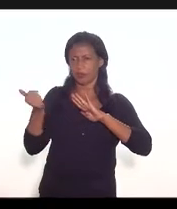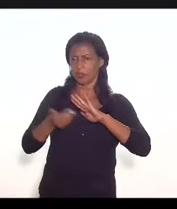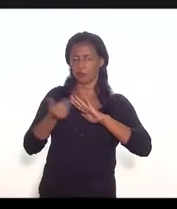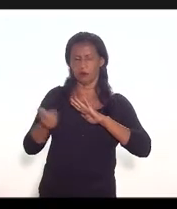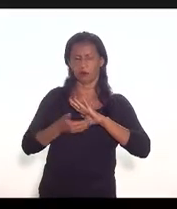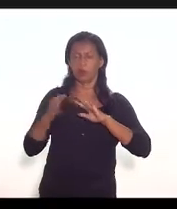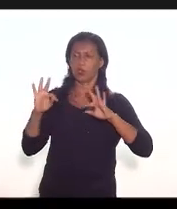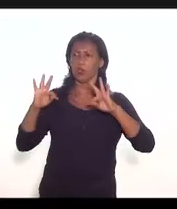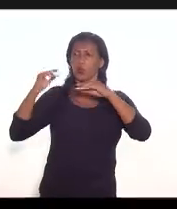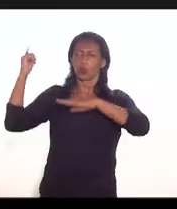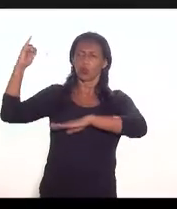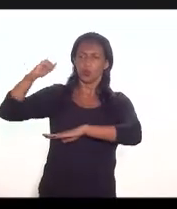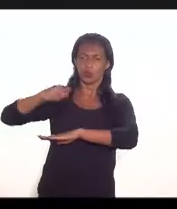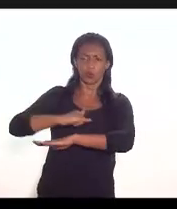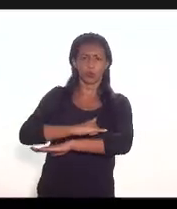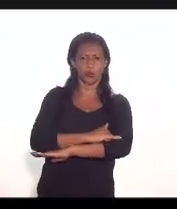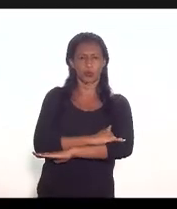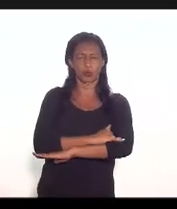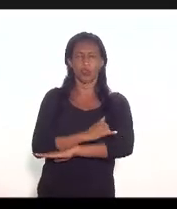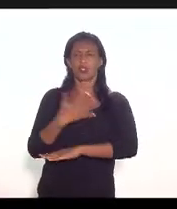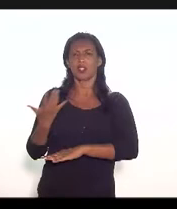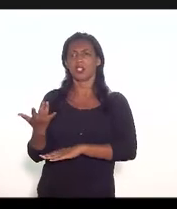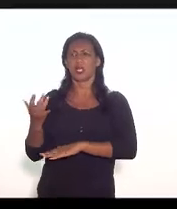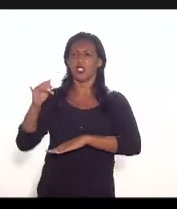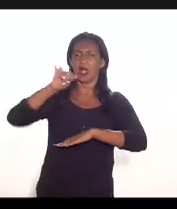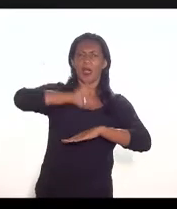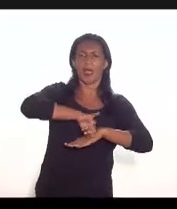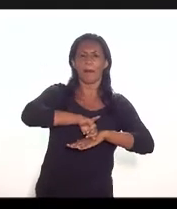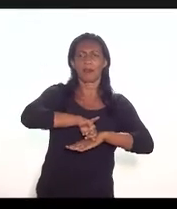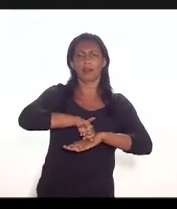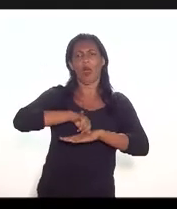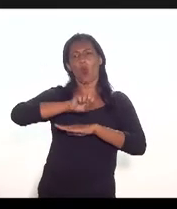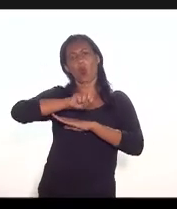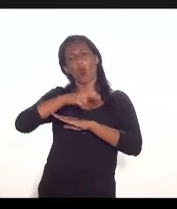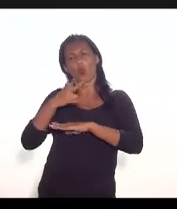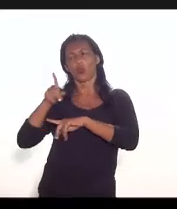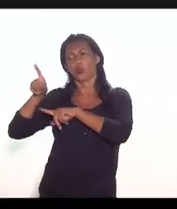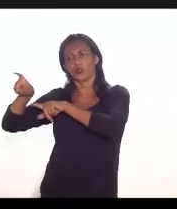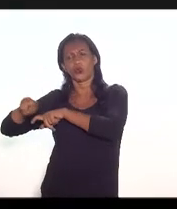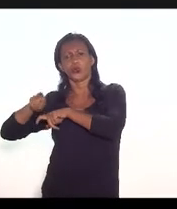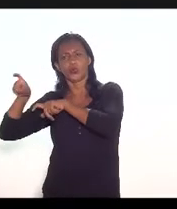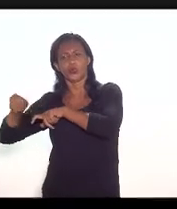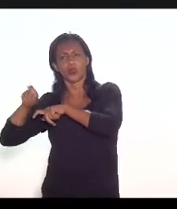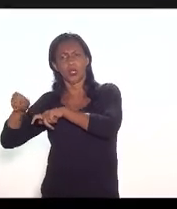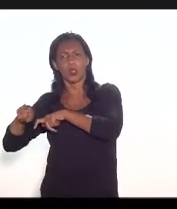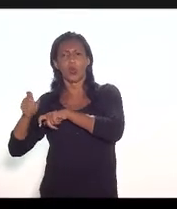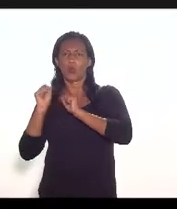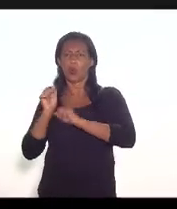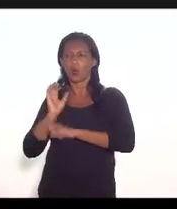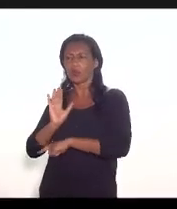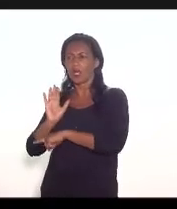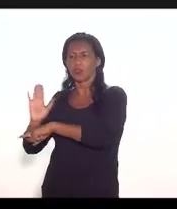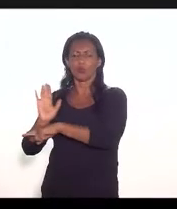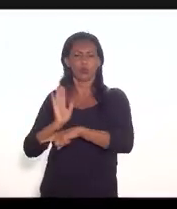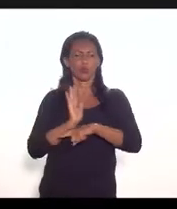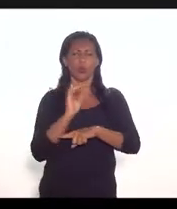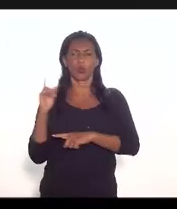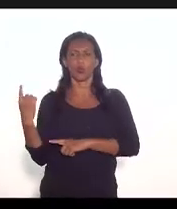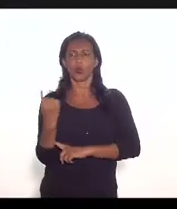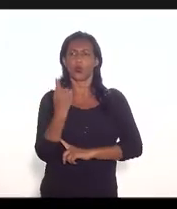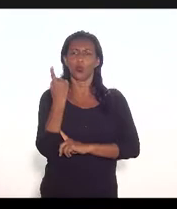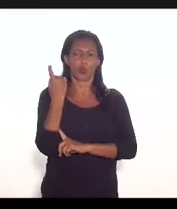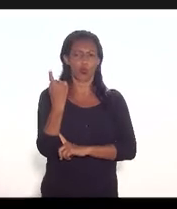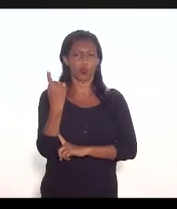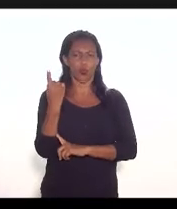aeroportos seja da capital ou do interior possam ser beneficiados de uma forma única de uma forma